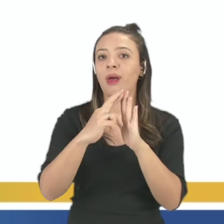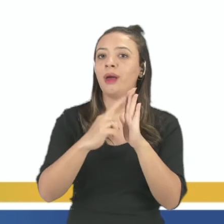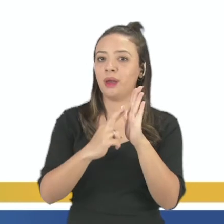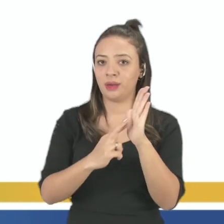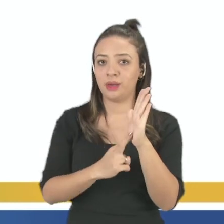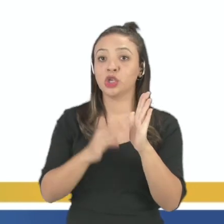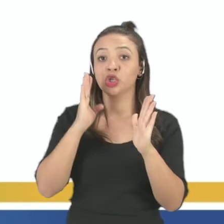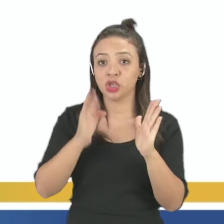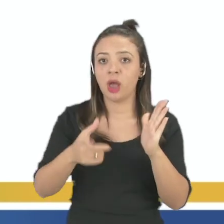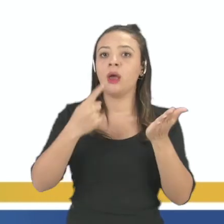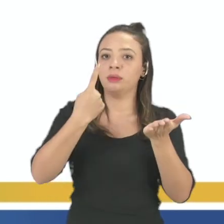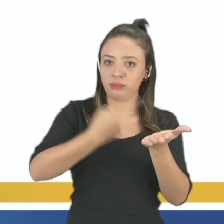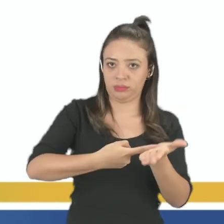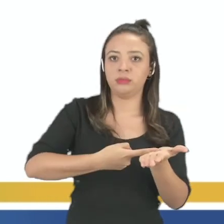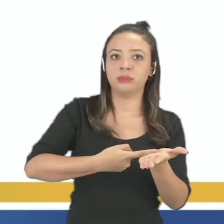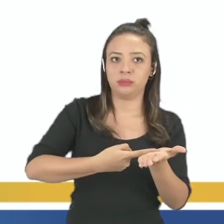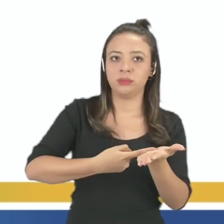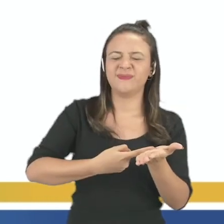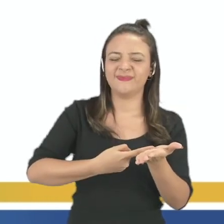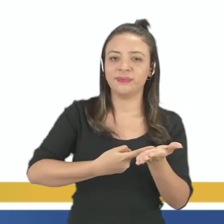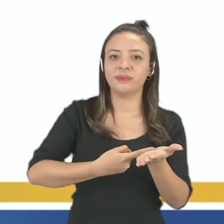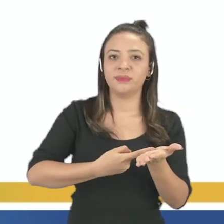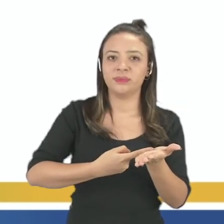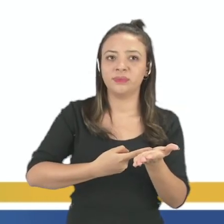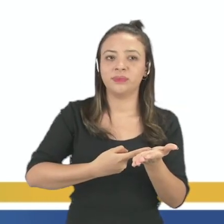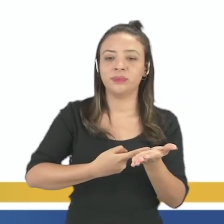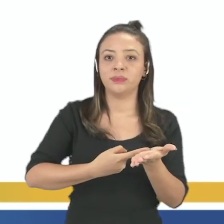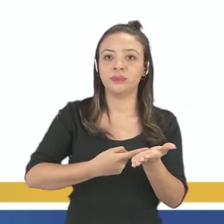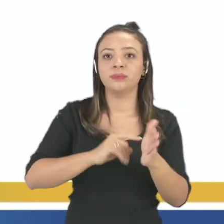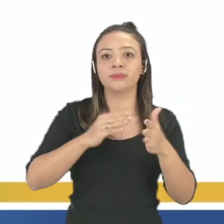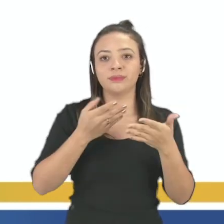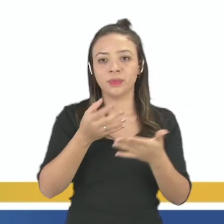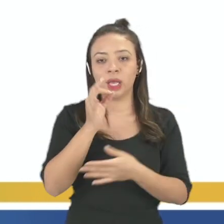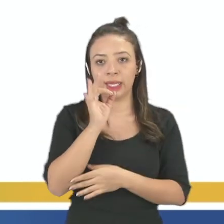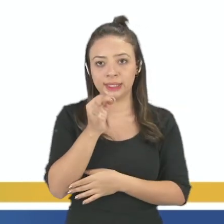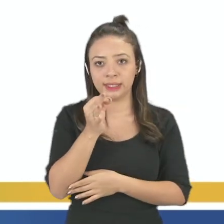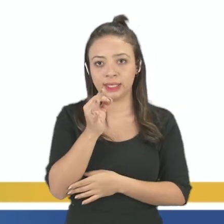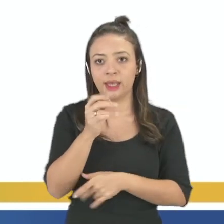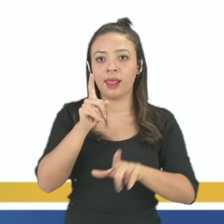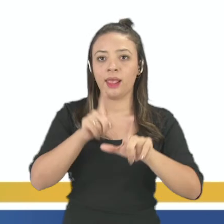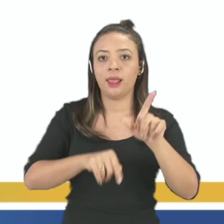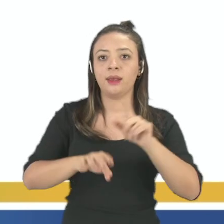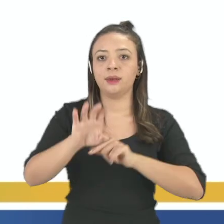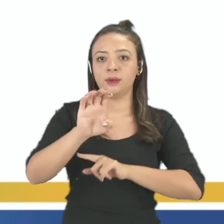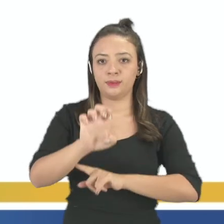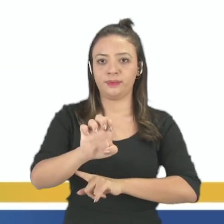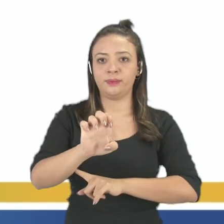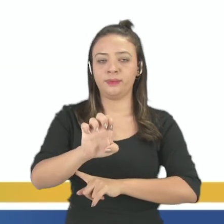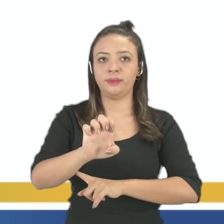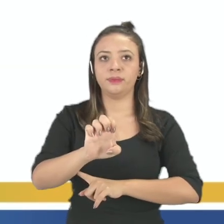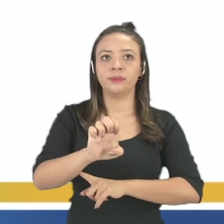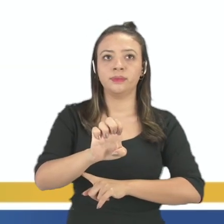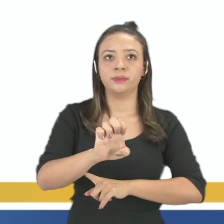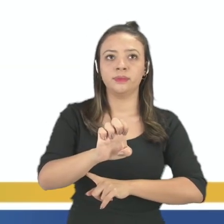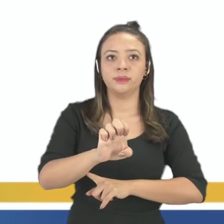da Convenção Biológica. Então, com certeza, a alternativa seria a letra E.